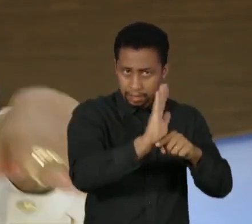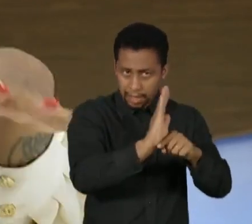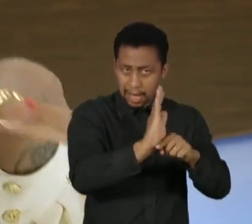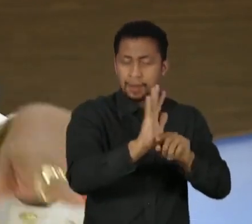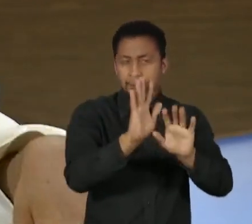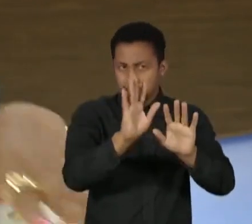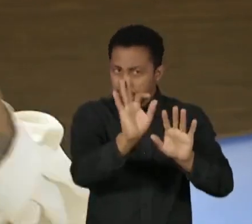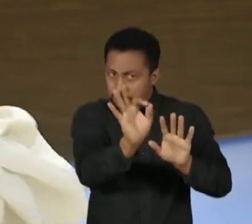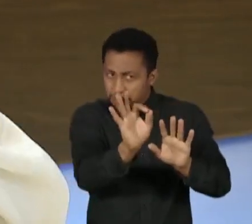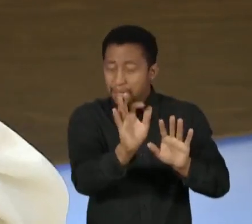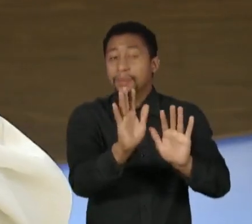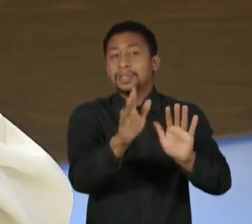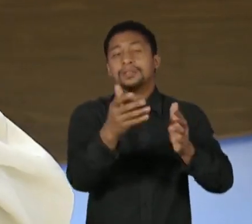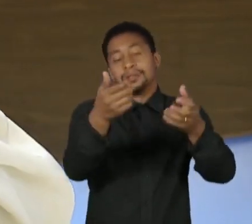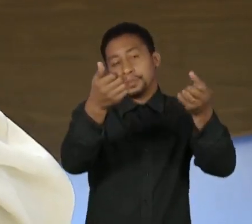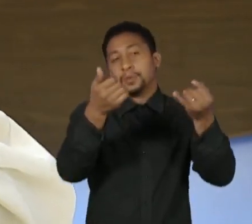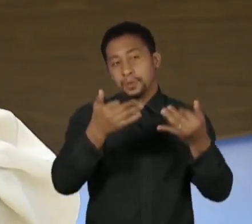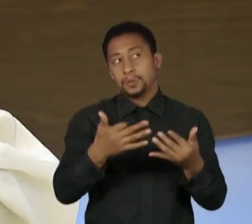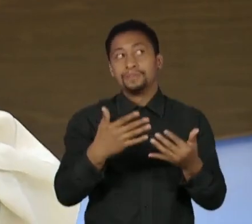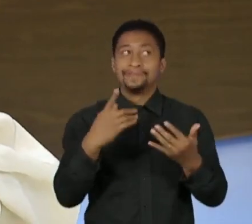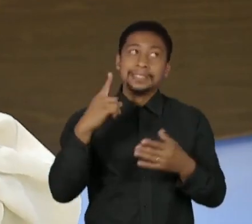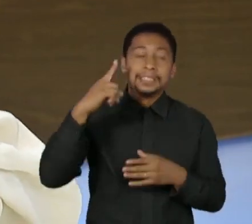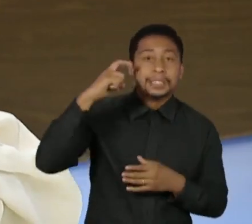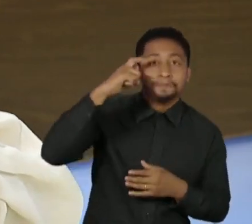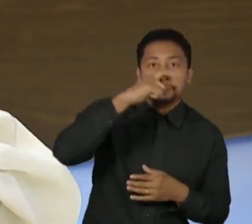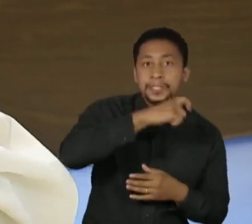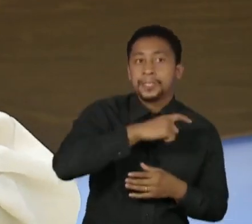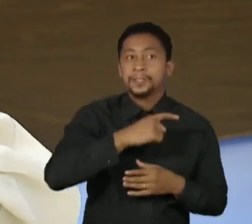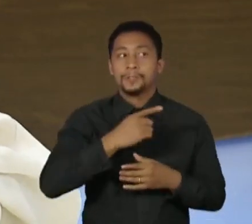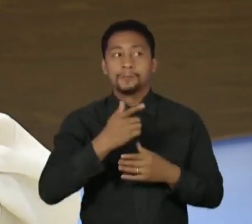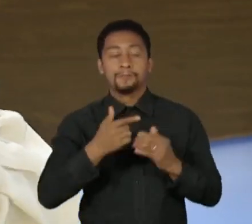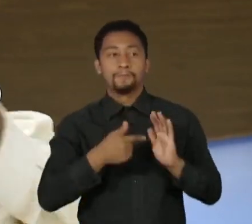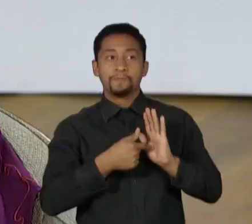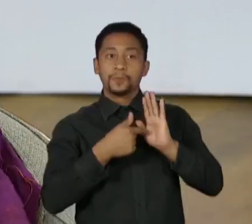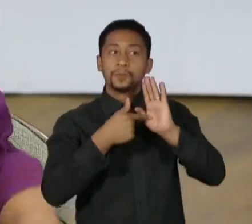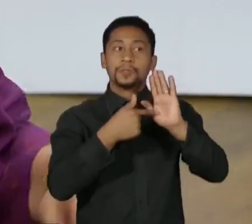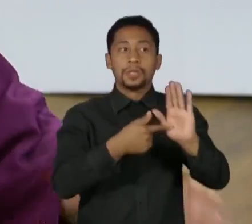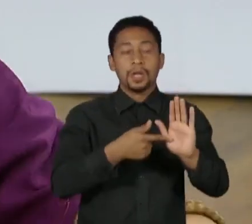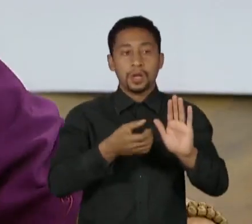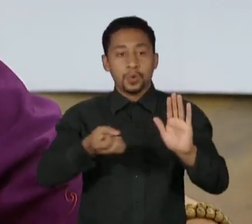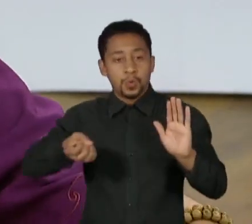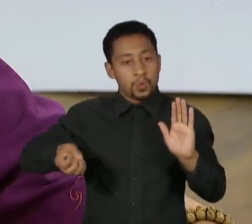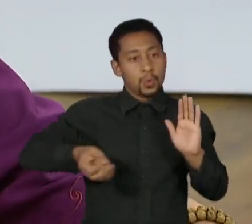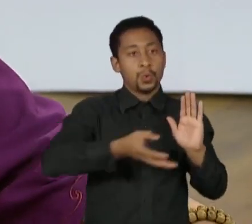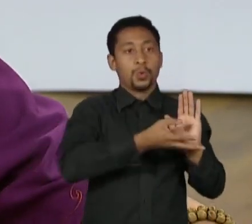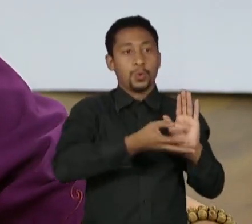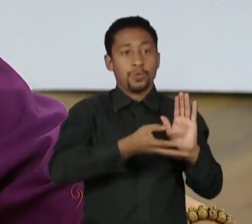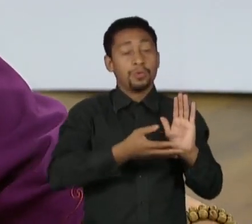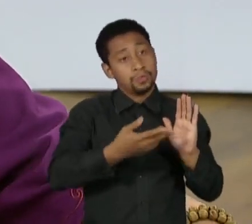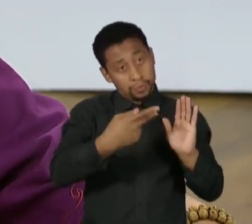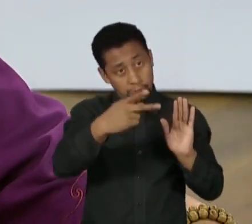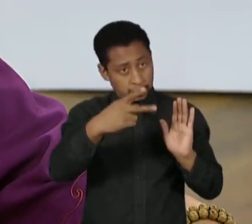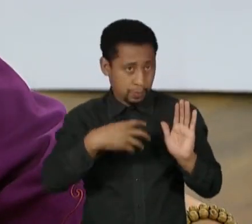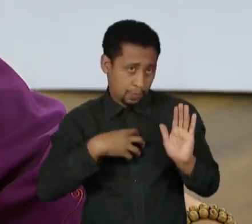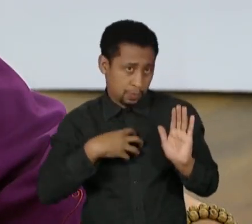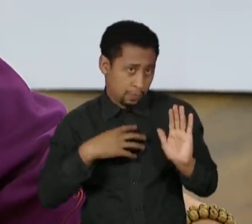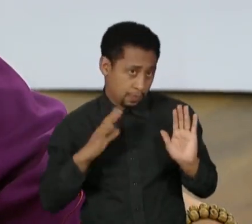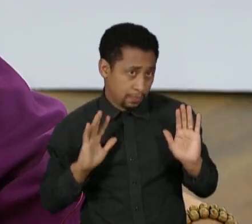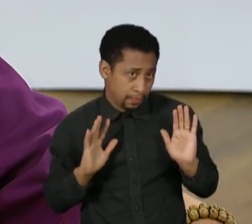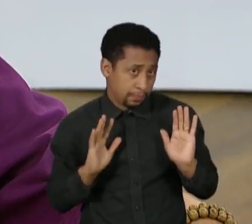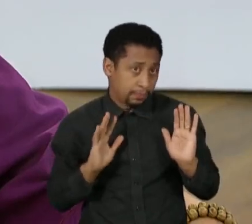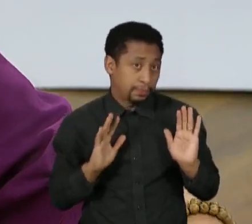dificuldade de entregar, não diria entregar coisa nova, mas existe aí uma questão sua com